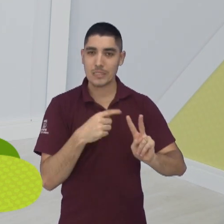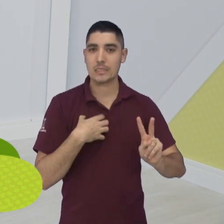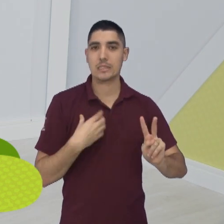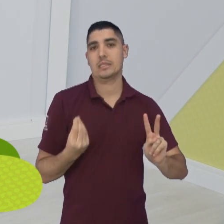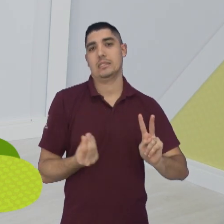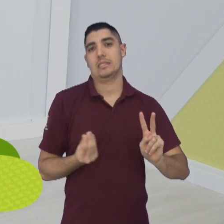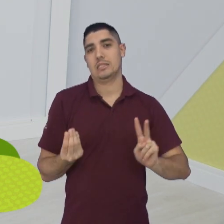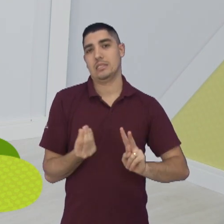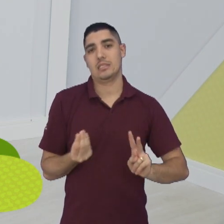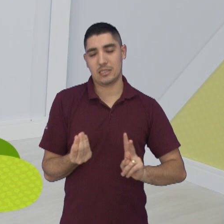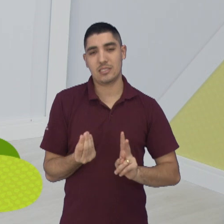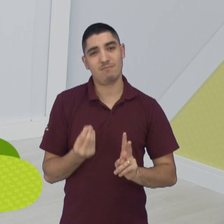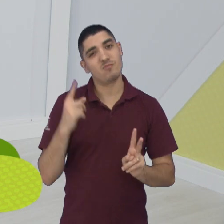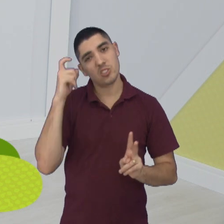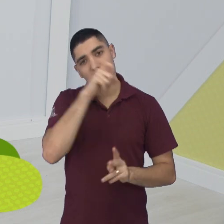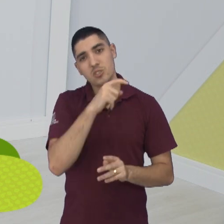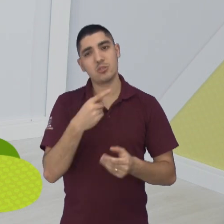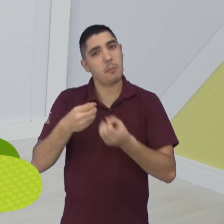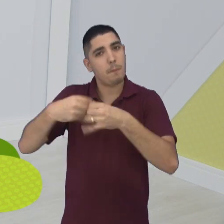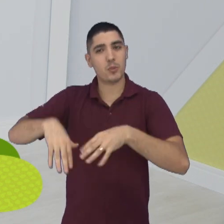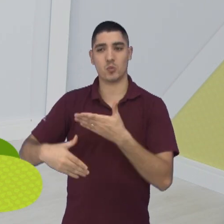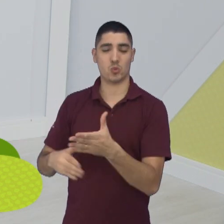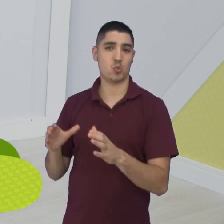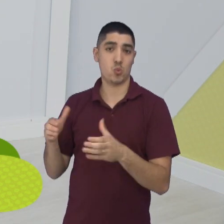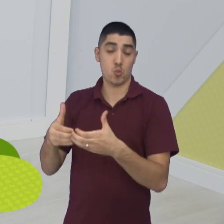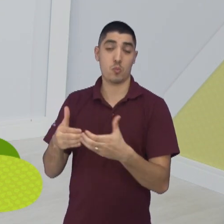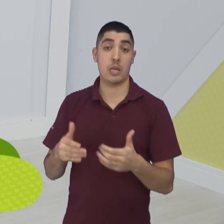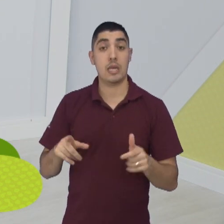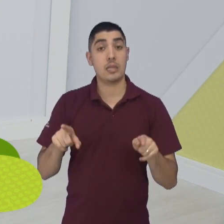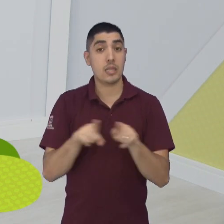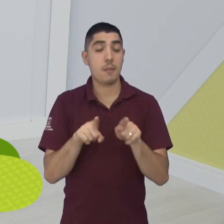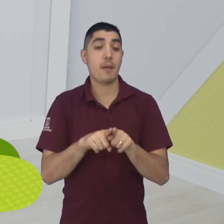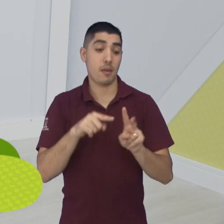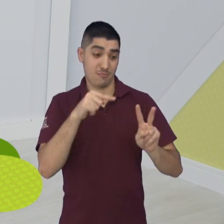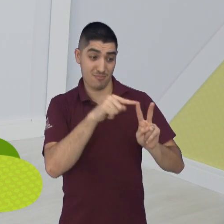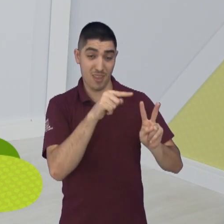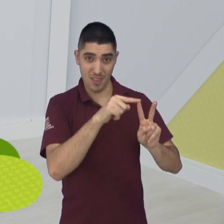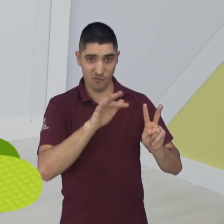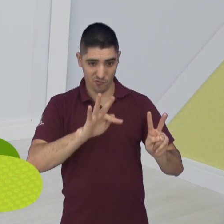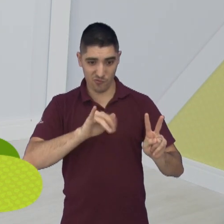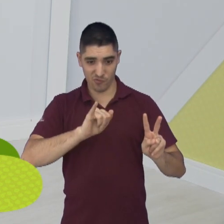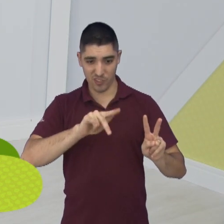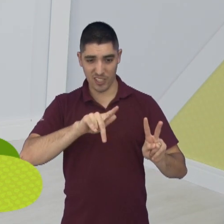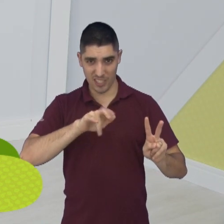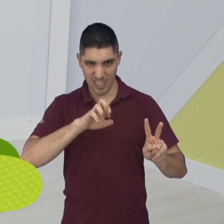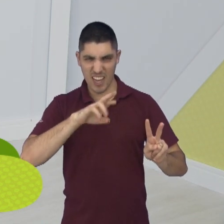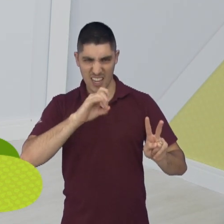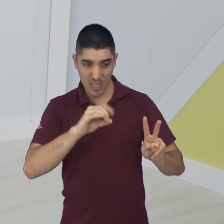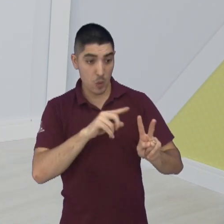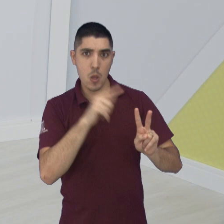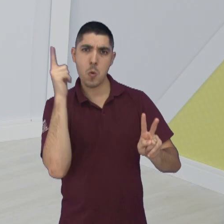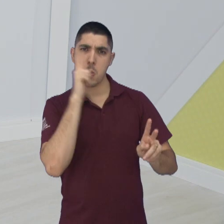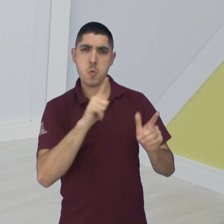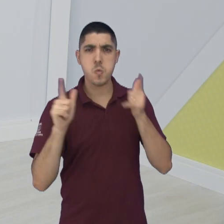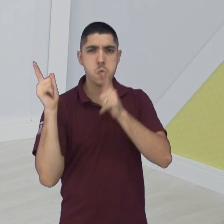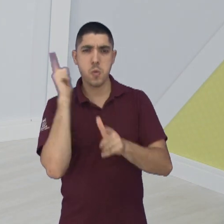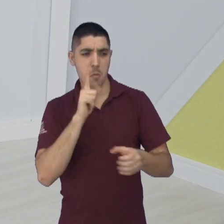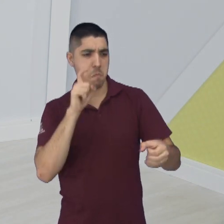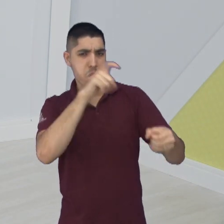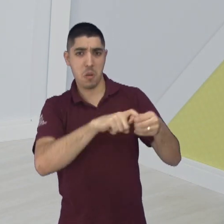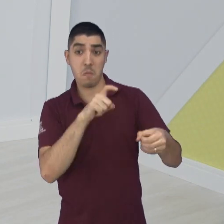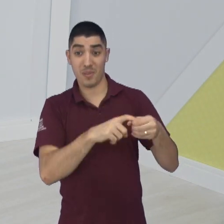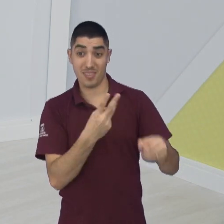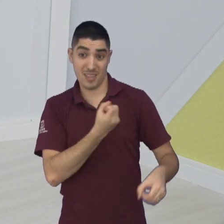rotação, dentro de quadro, e também a qualidade técnica do Figueiredo, em bolas de três, e também nos passes. Piteco, coloca para a gente aqui no pique a